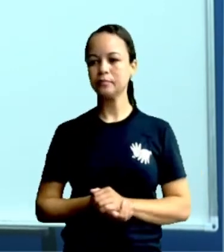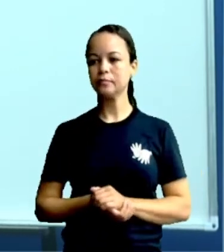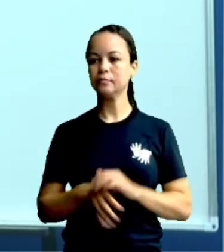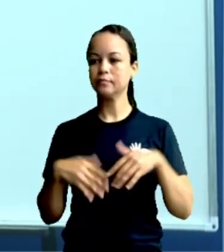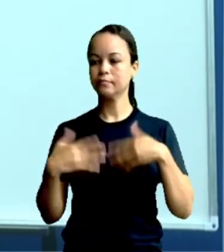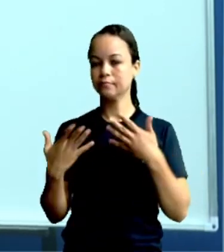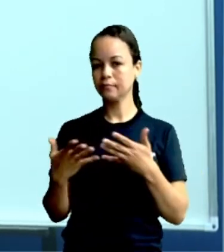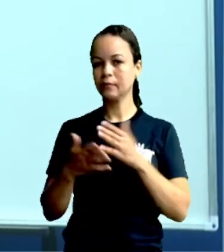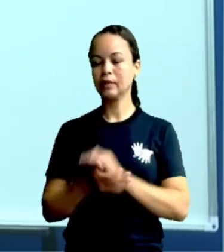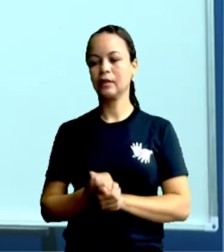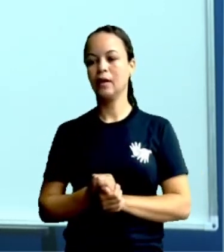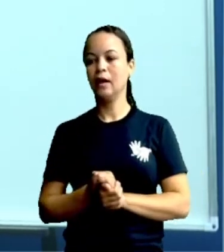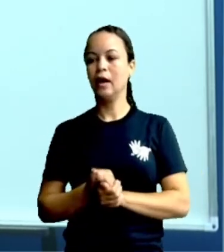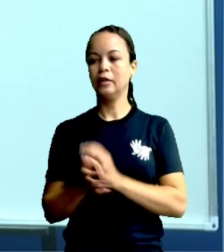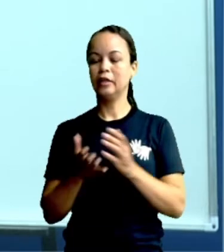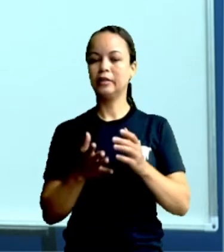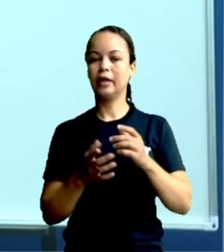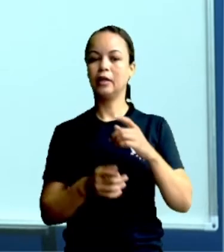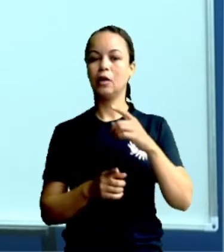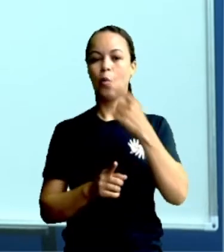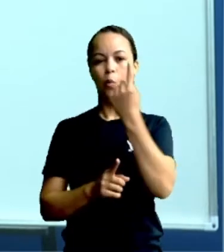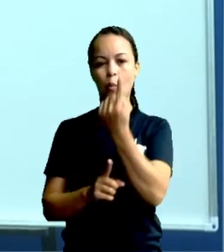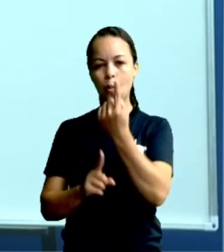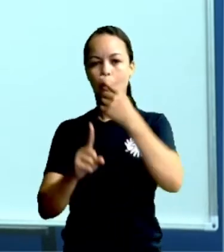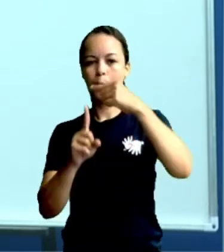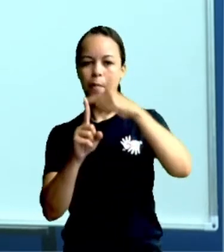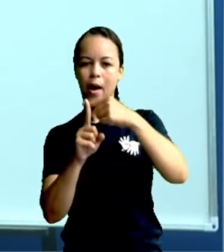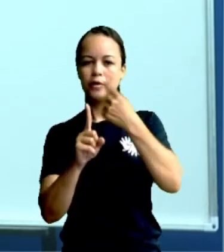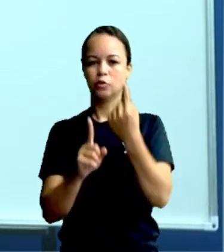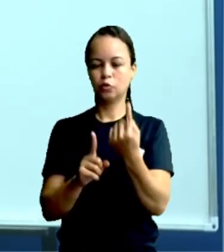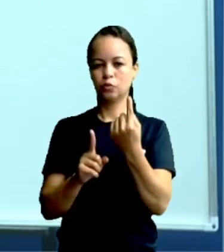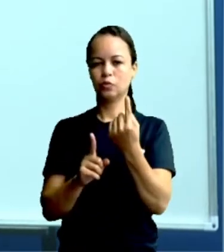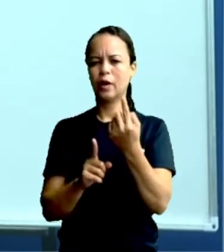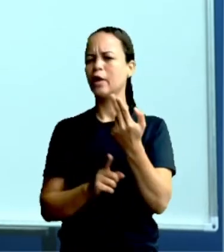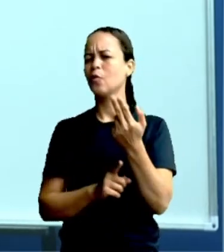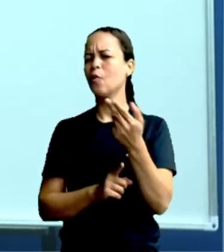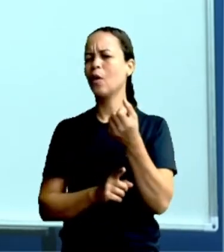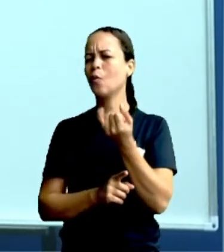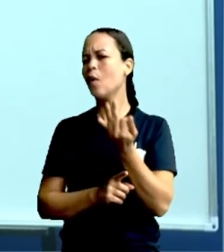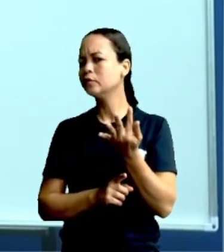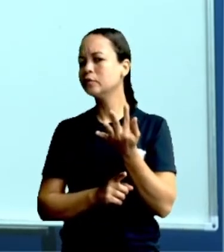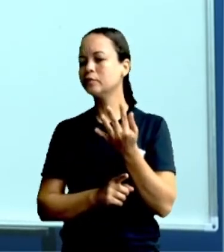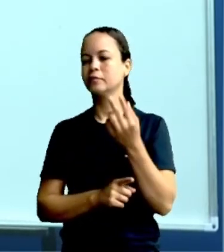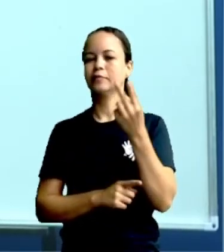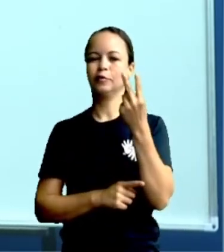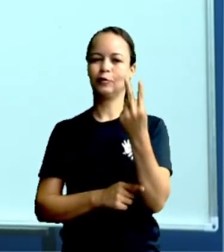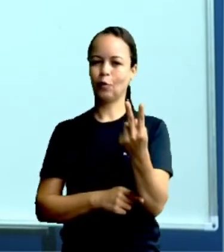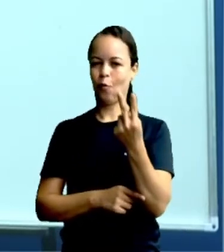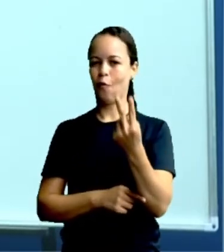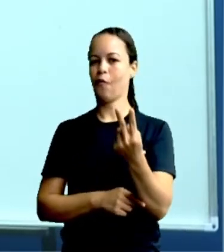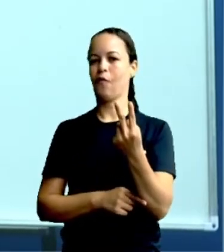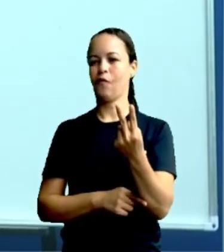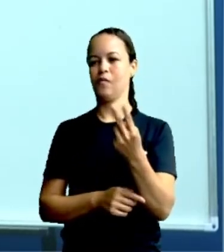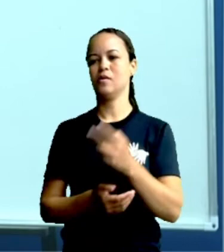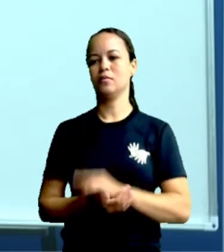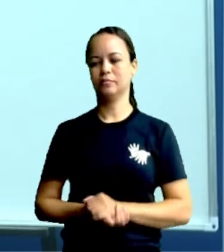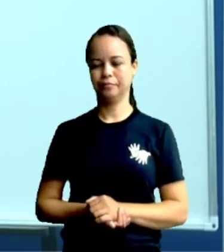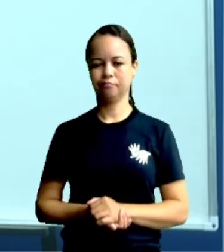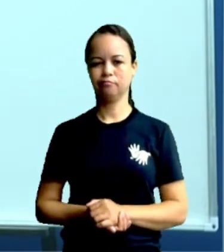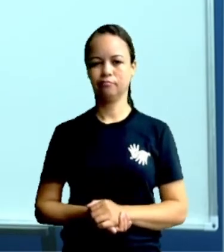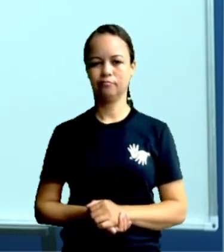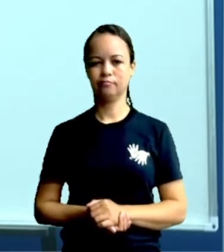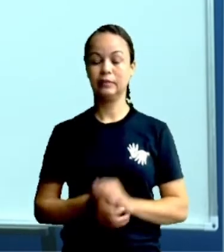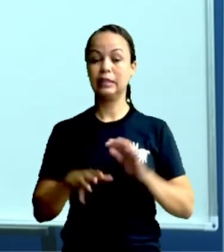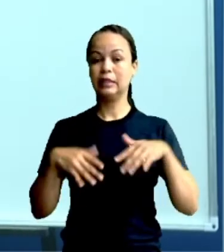vem 1 mais 1, que é igual a 2. Então,